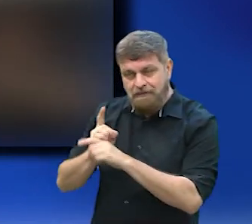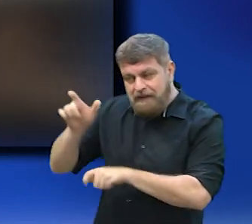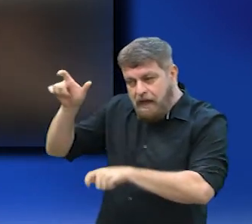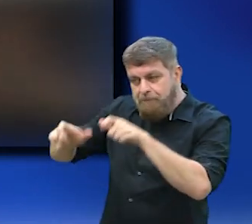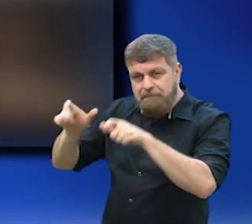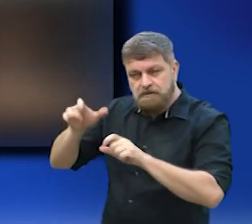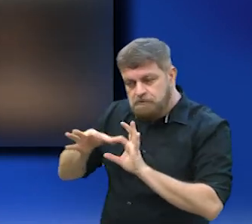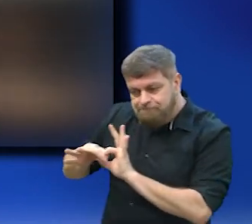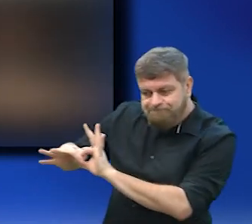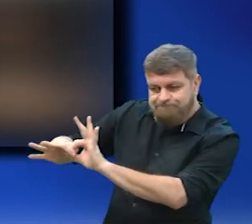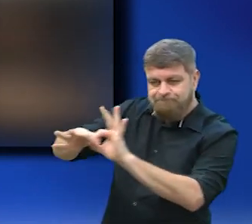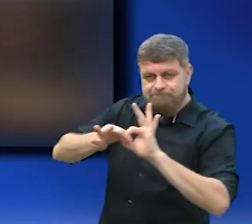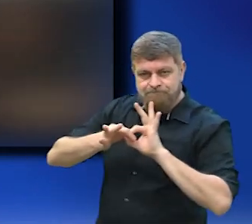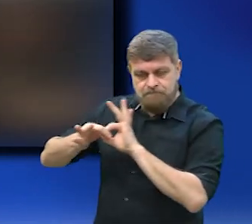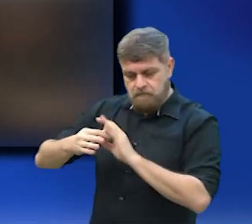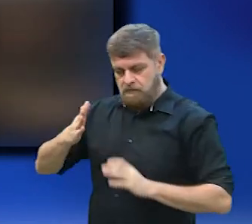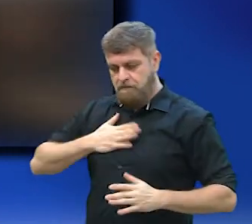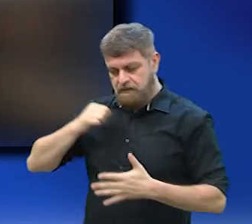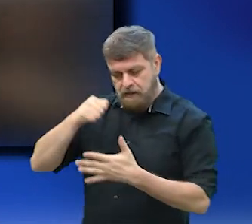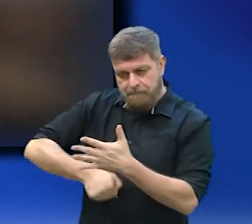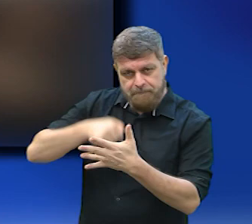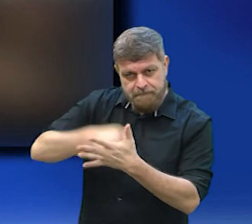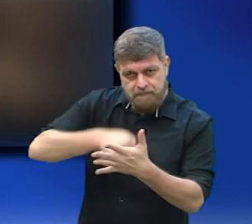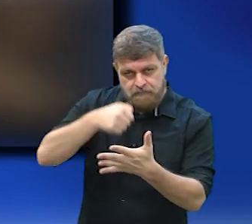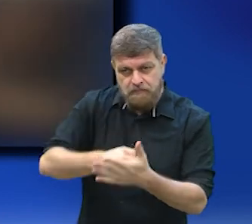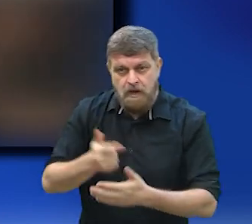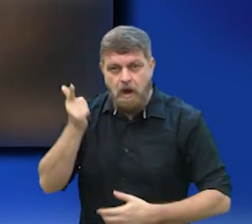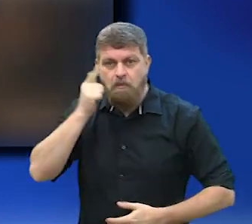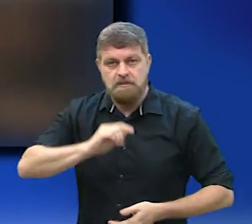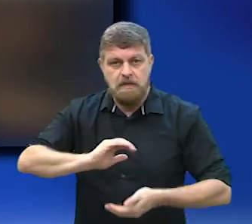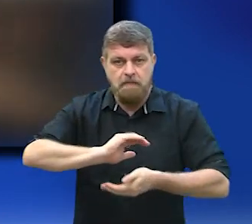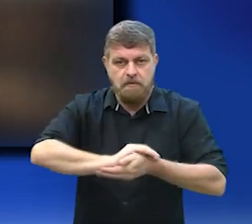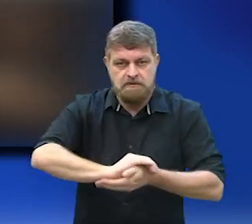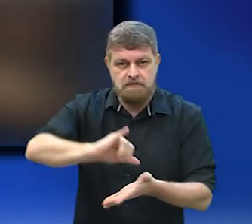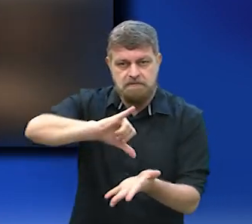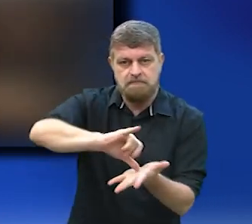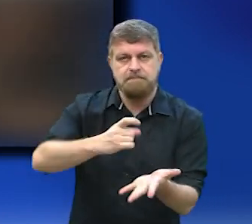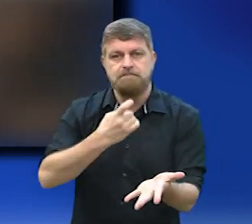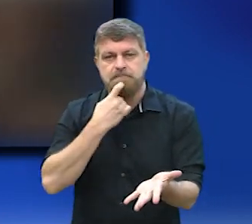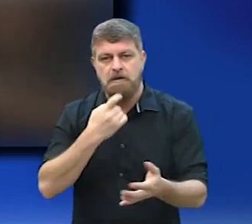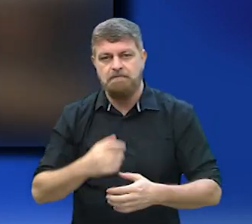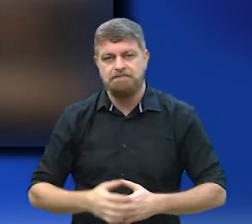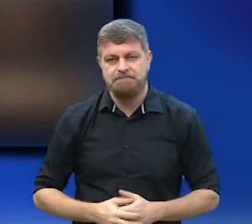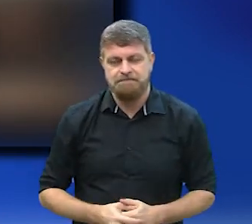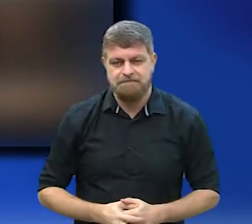que eu encontrei mais alguns aliados nessa minha briga de trazer o Poupa Tempo na região central.